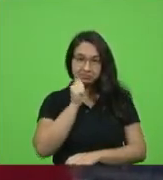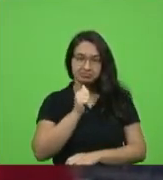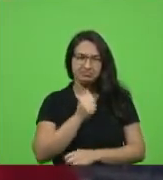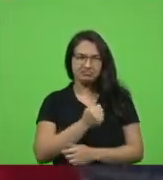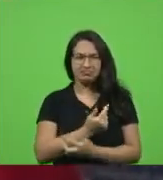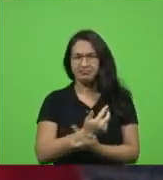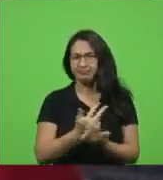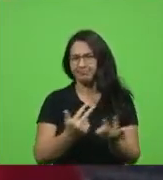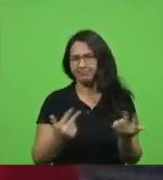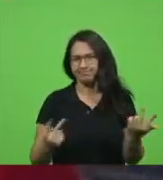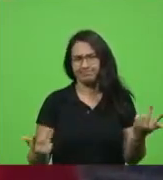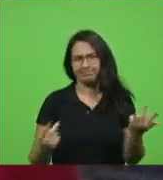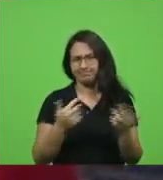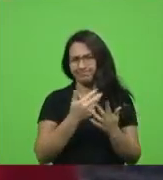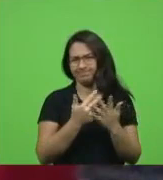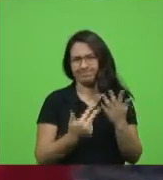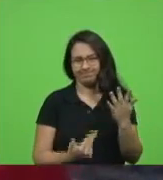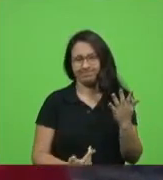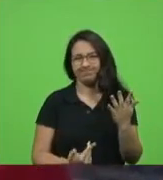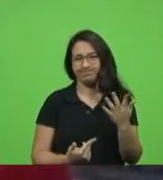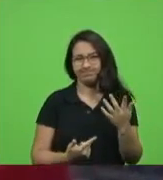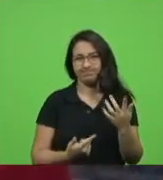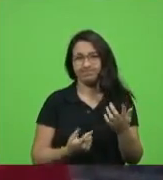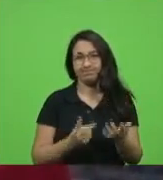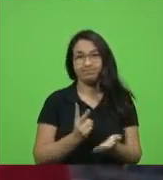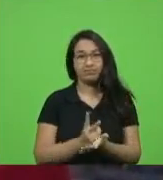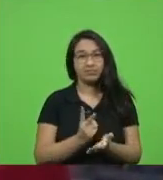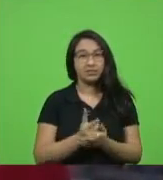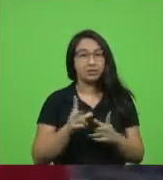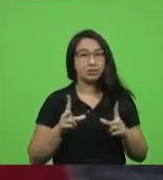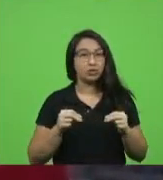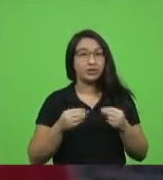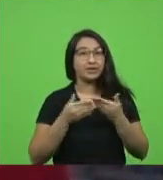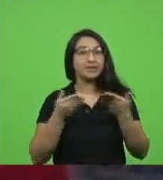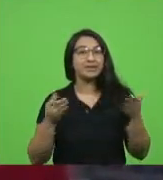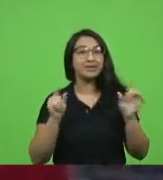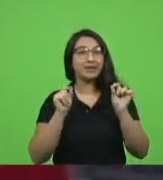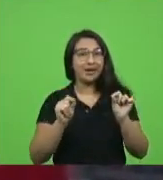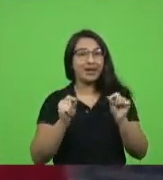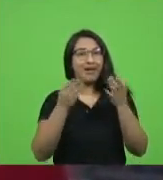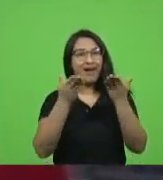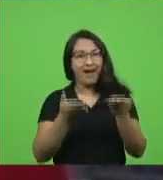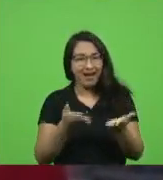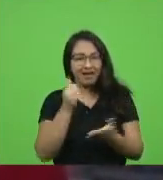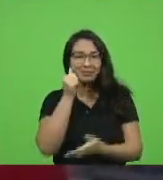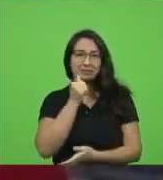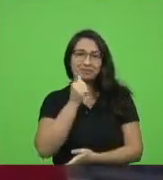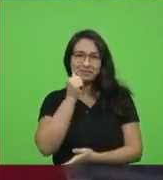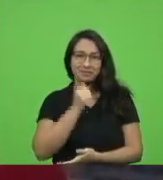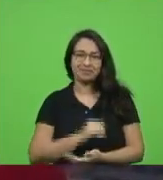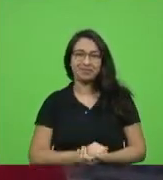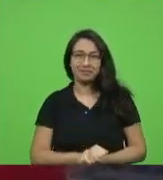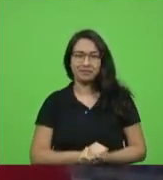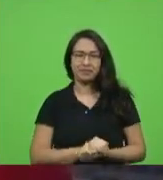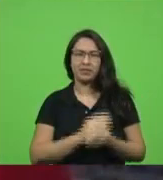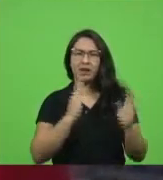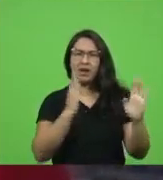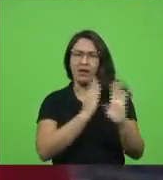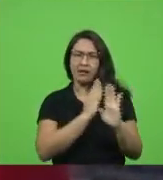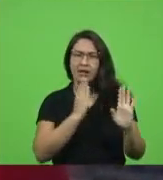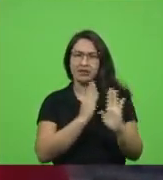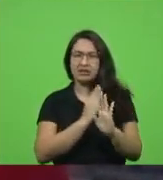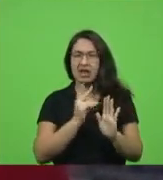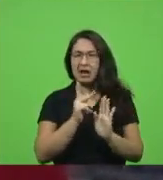proposições sempre em proteção e reconhecimento da mulher é só analisar as proposições propostas SPL